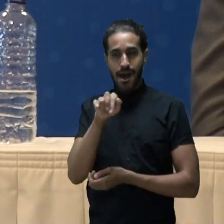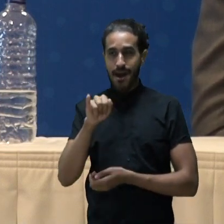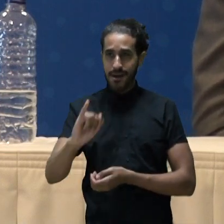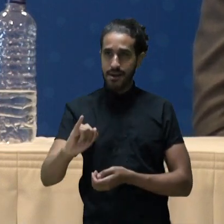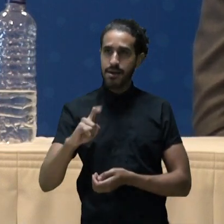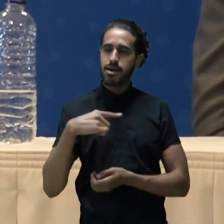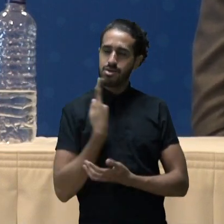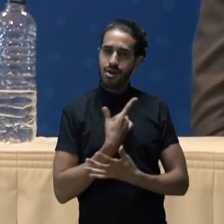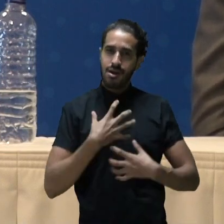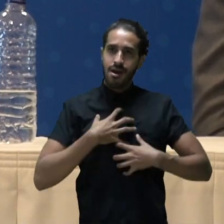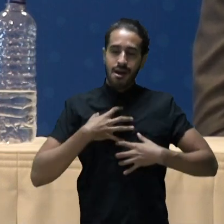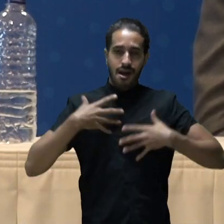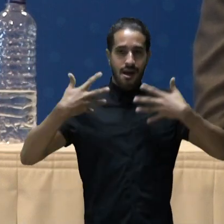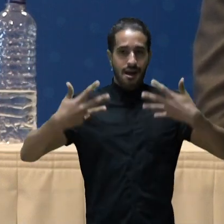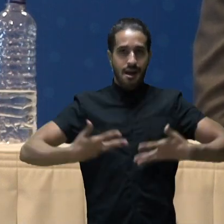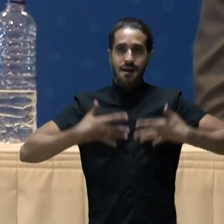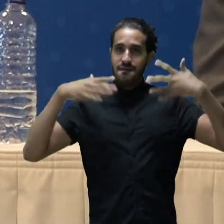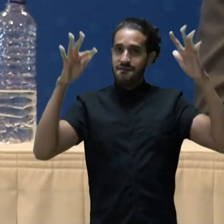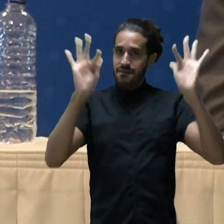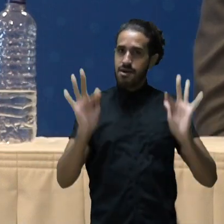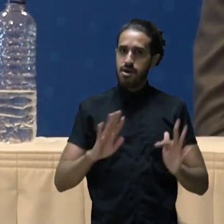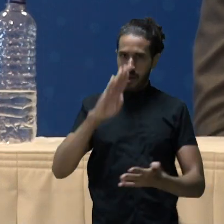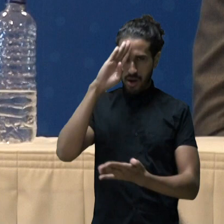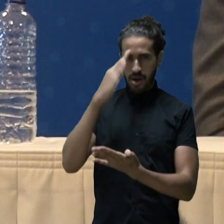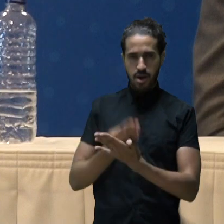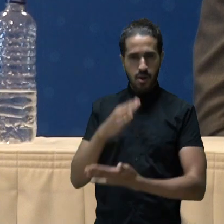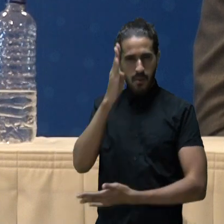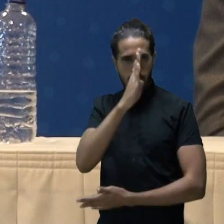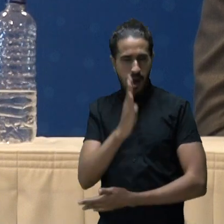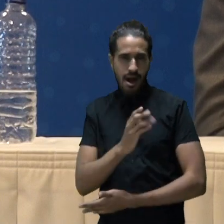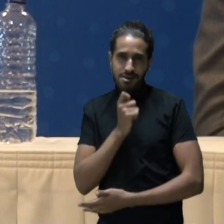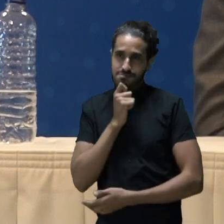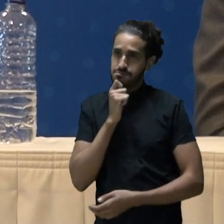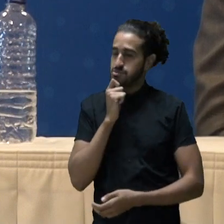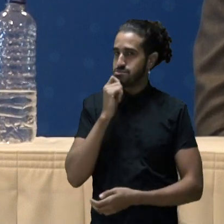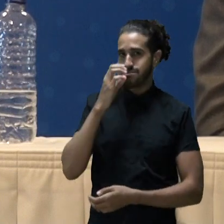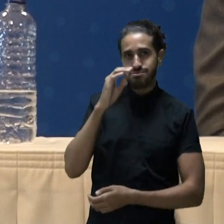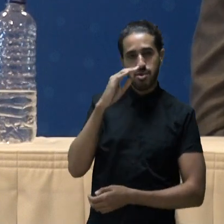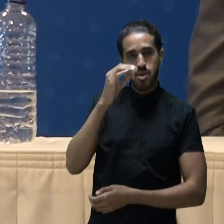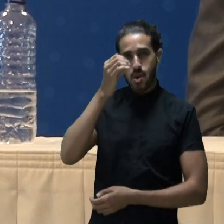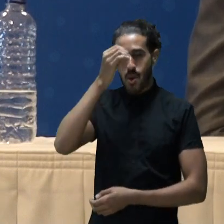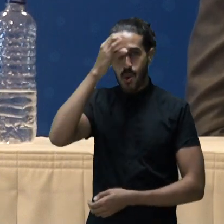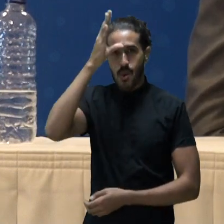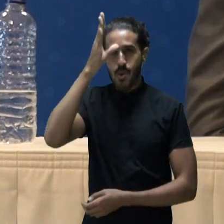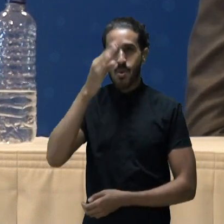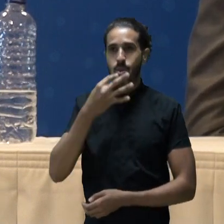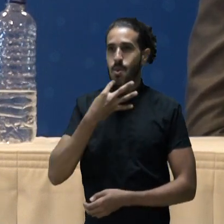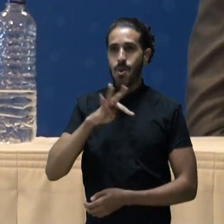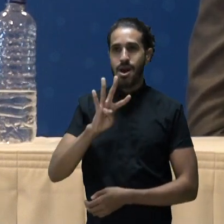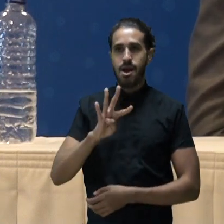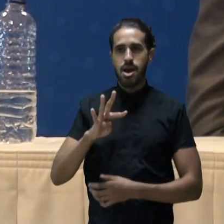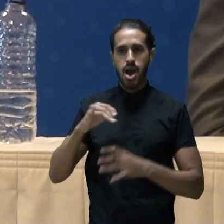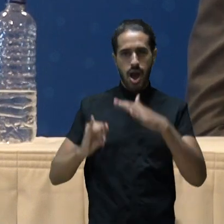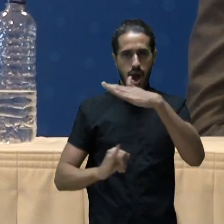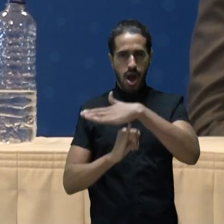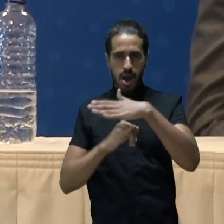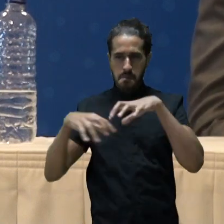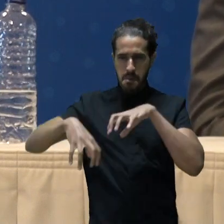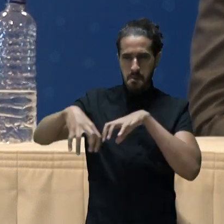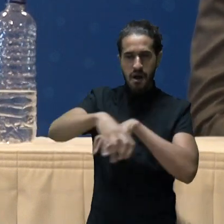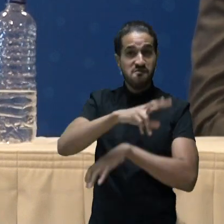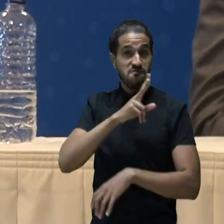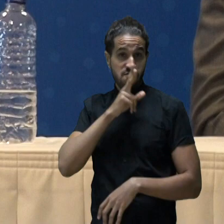Nós estamos muito felizes e eu creio que o Brasil ainda não conhece essa rede tão